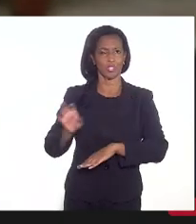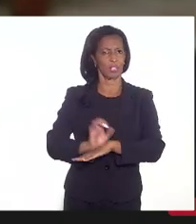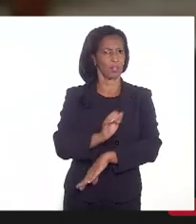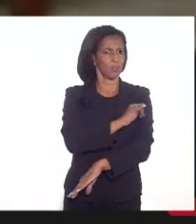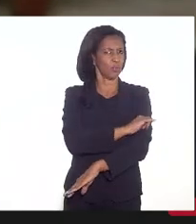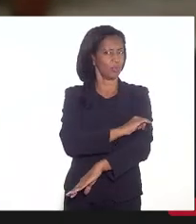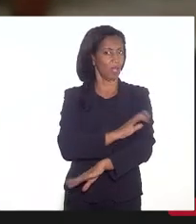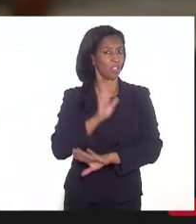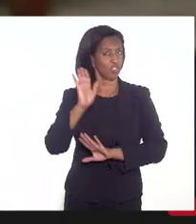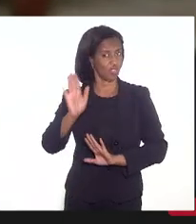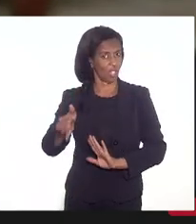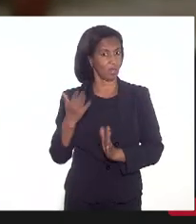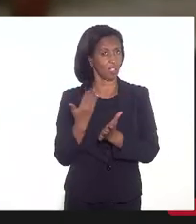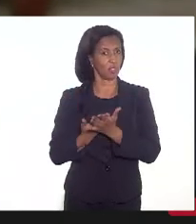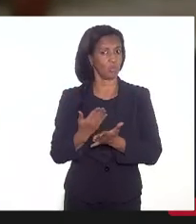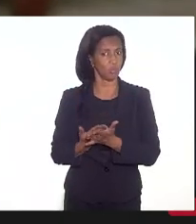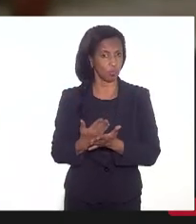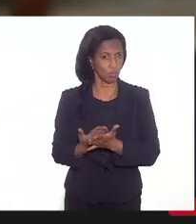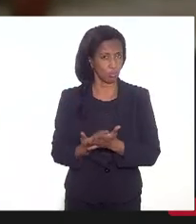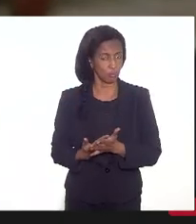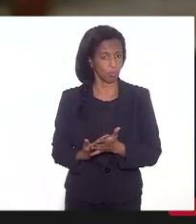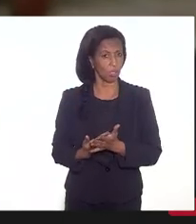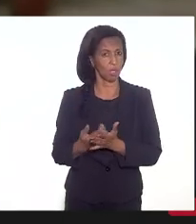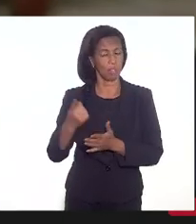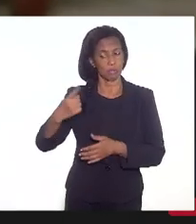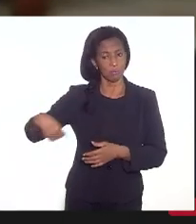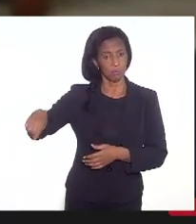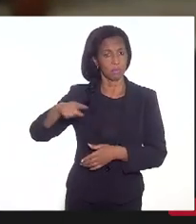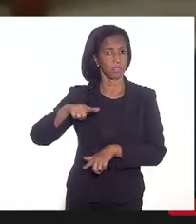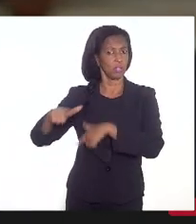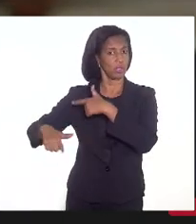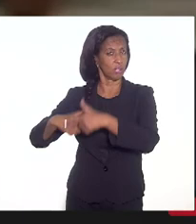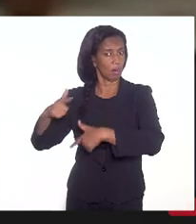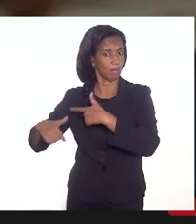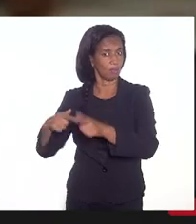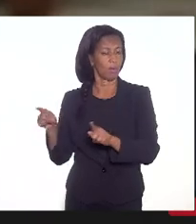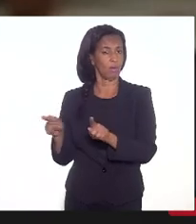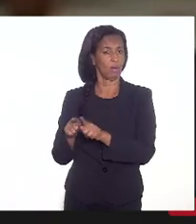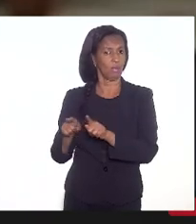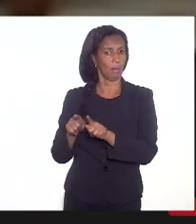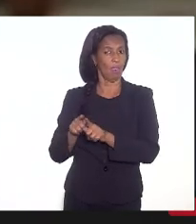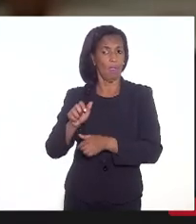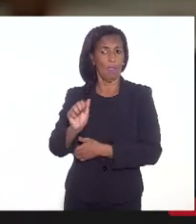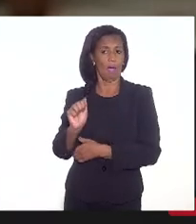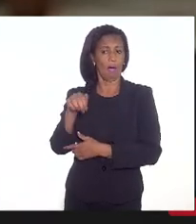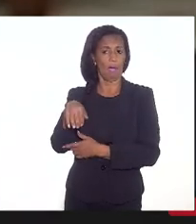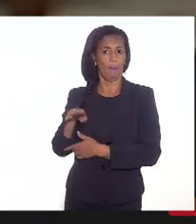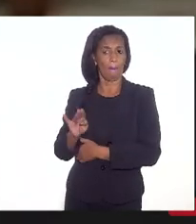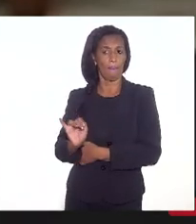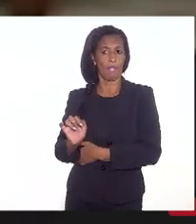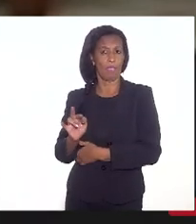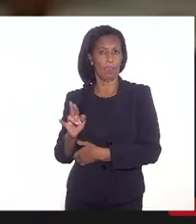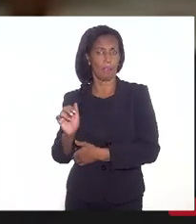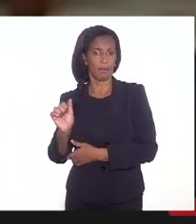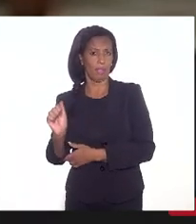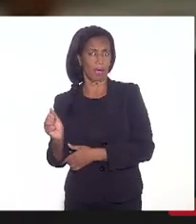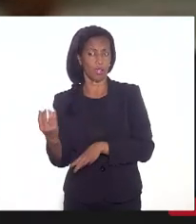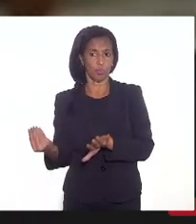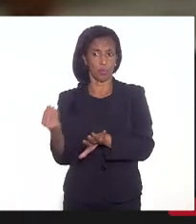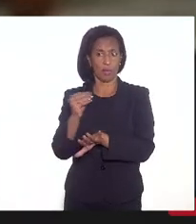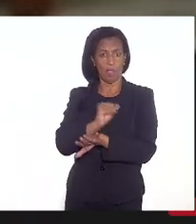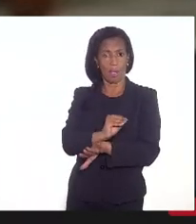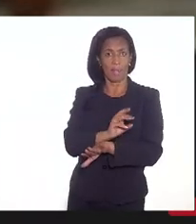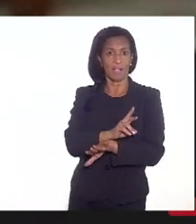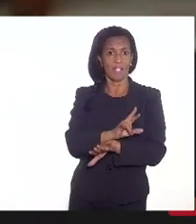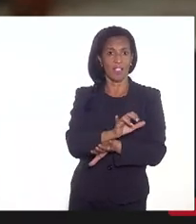gente já está estudando a possibilidade de mensuração desses ativos ambientais, isso pode se transformar em créditos de